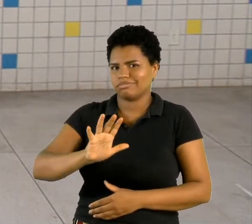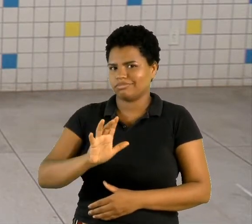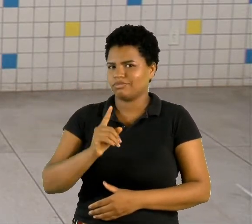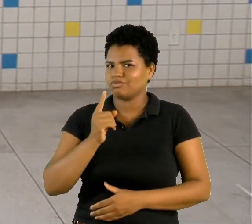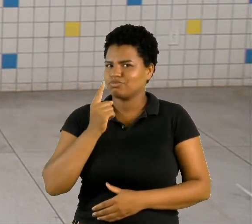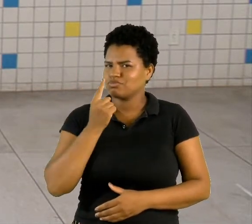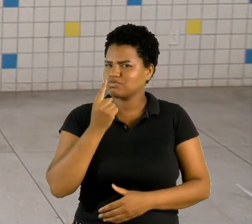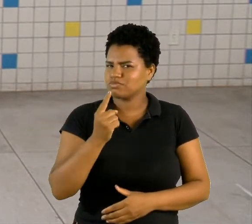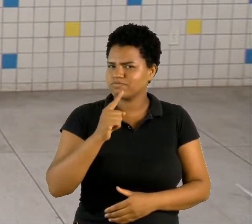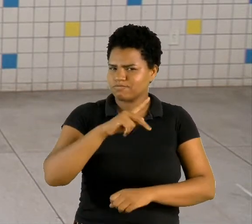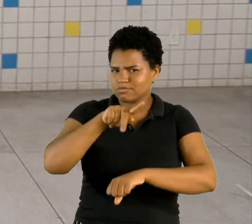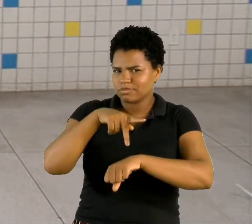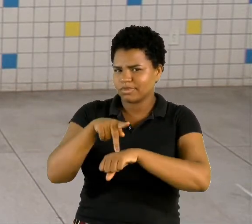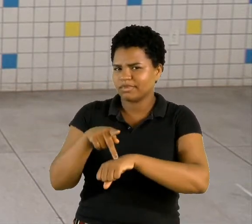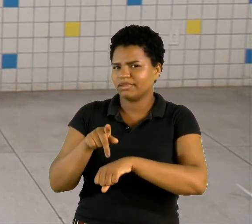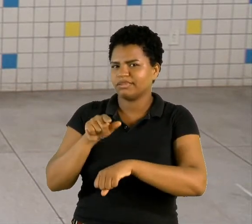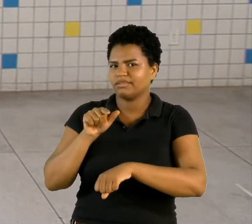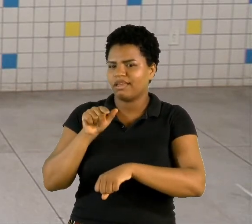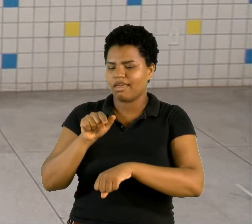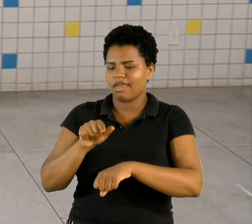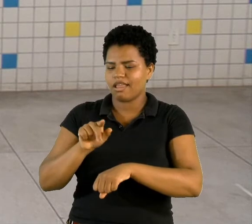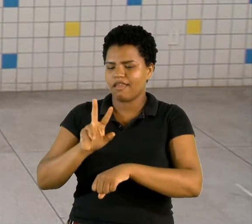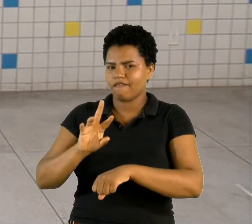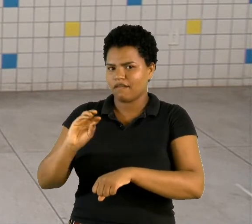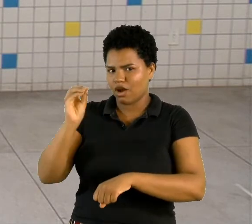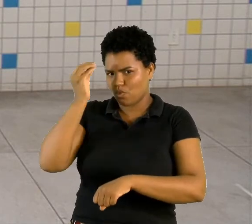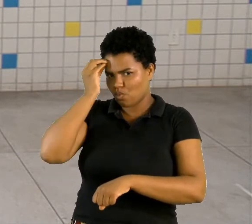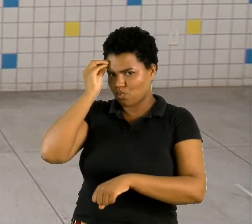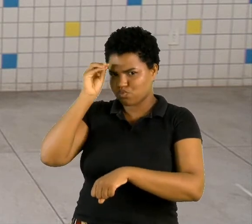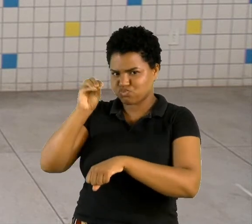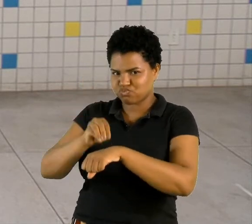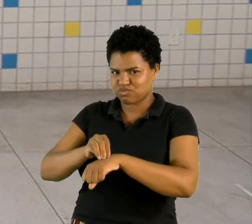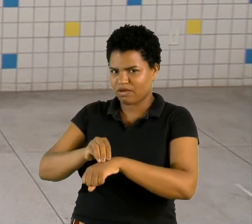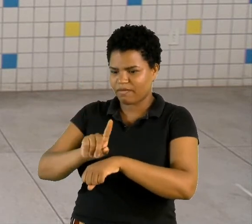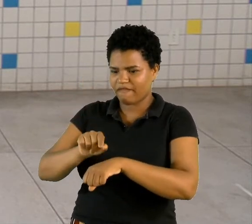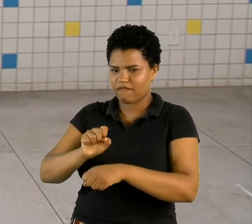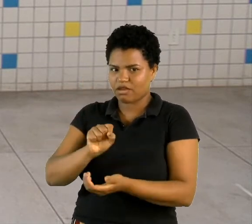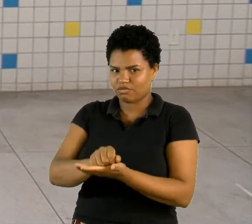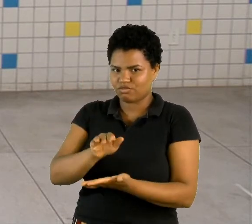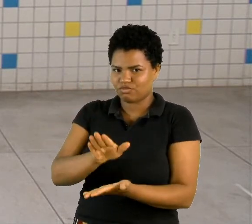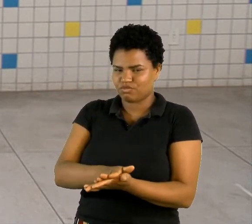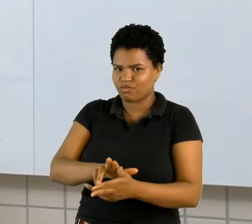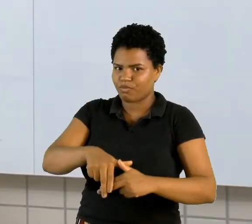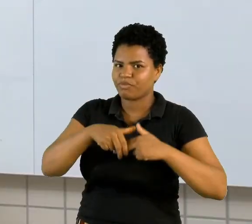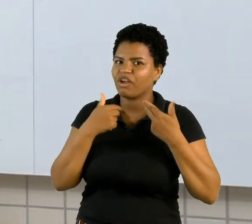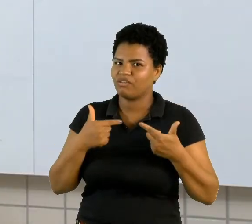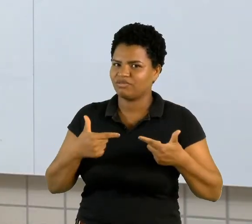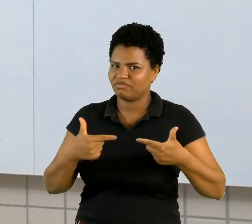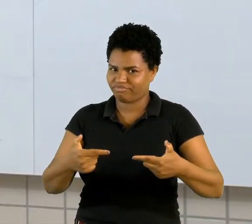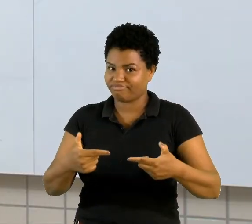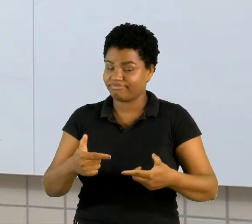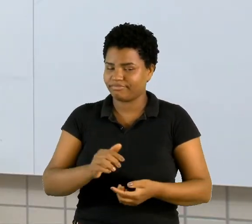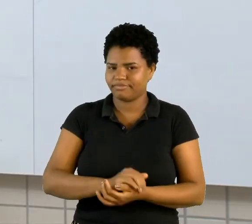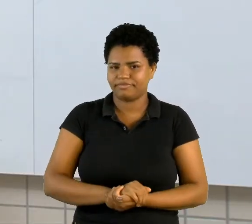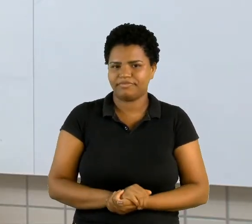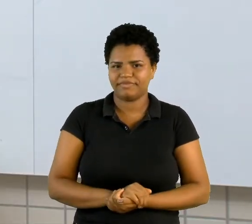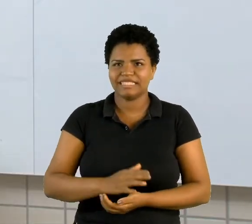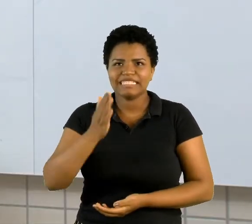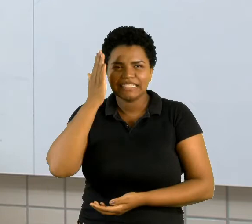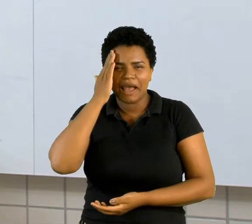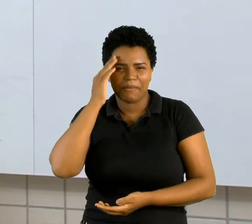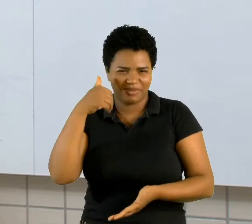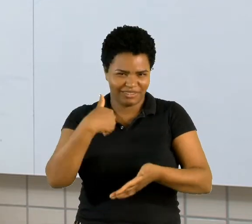ser um país que iria receber a punição por esse conflito. Sabe aquela situação quando você está jogando